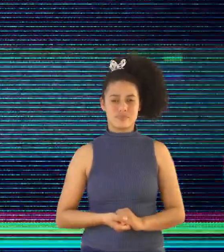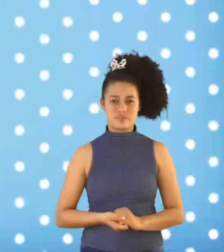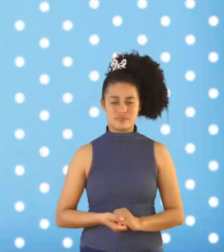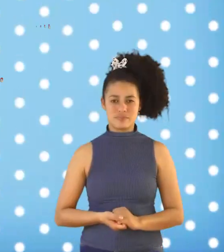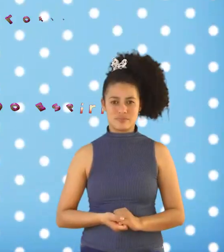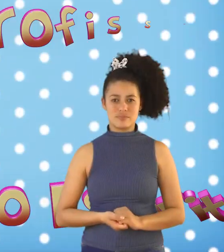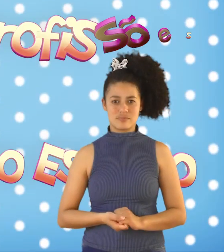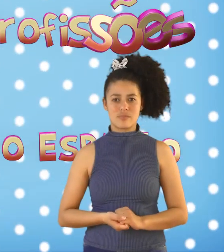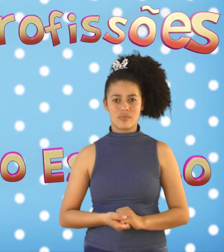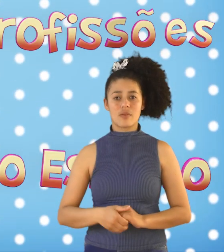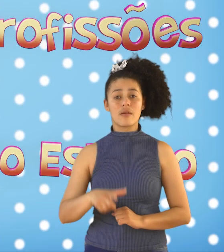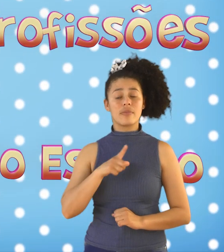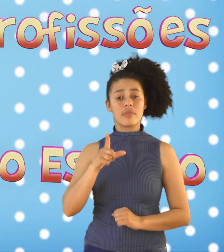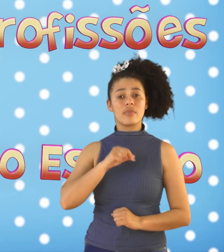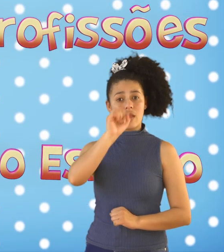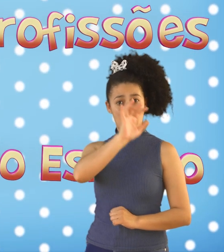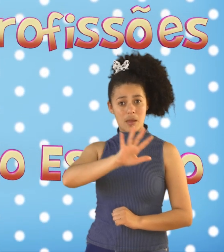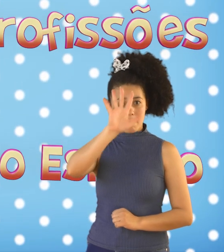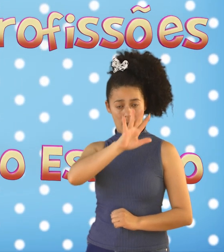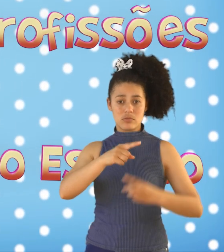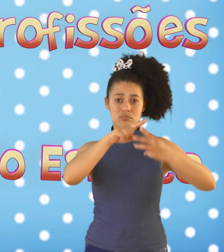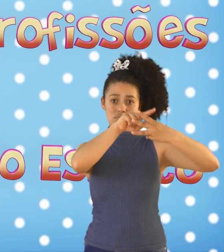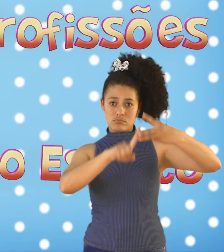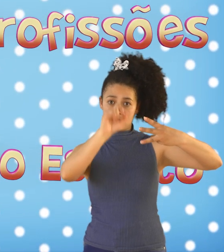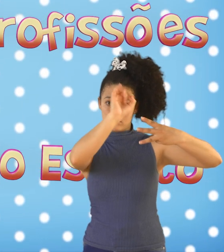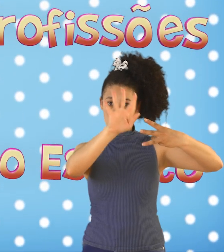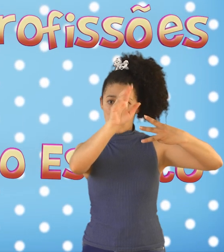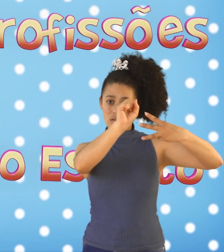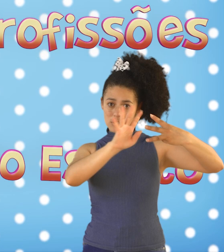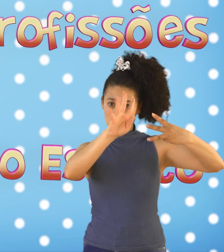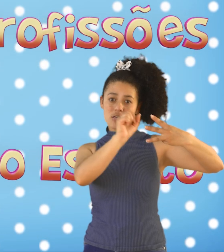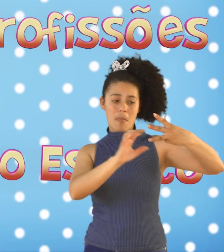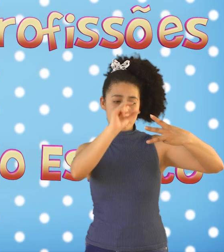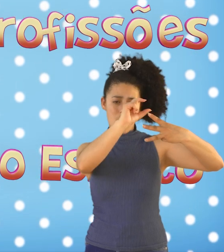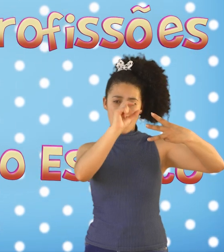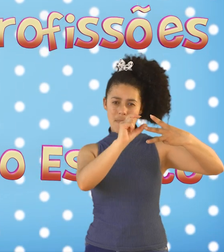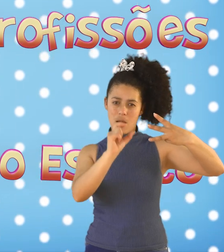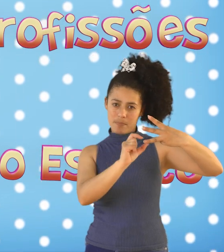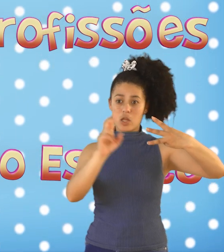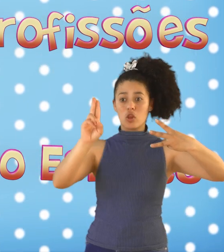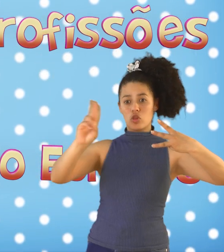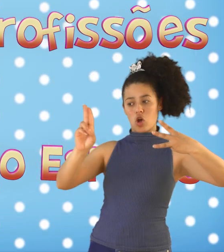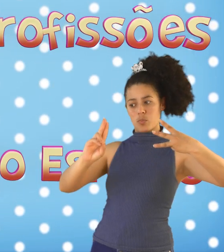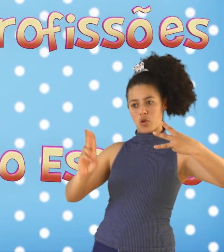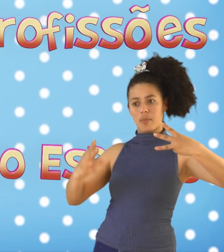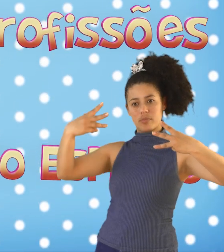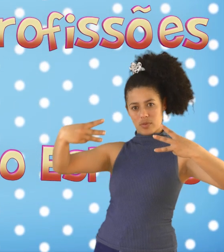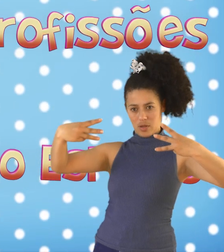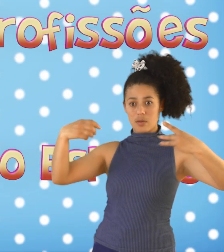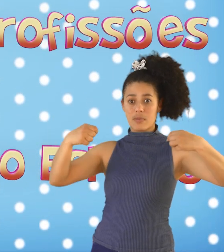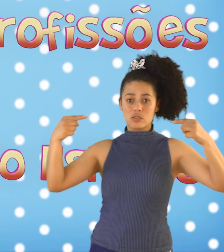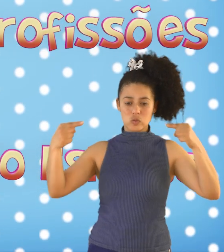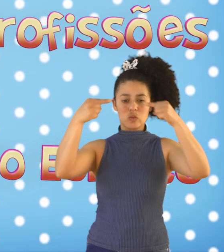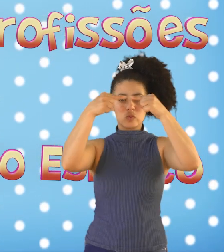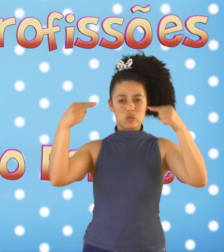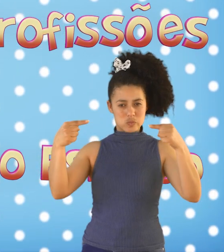Nesse desafio Nós temos 3 figuras E 3 episódios diferentes Ligue a figura Ao